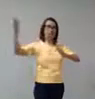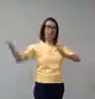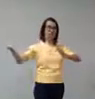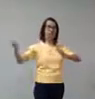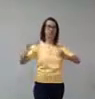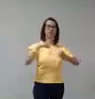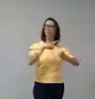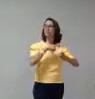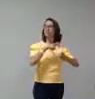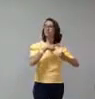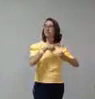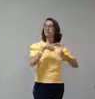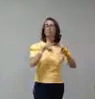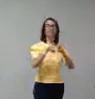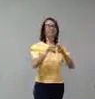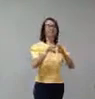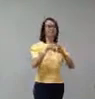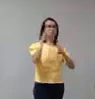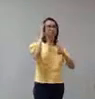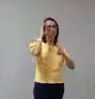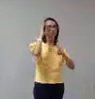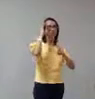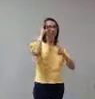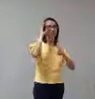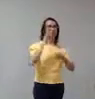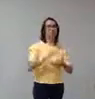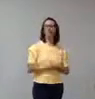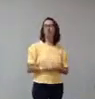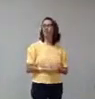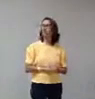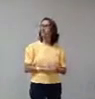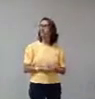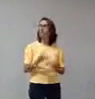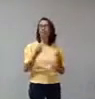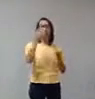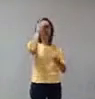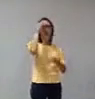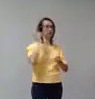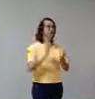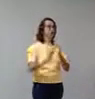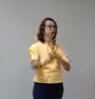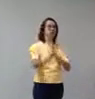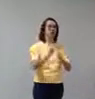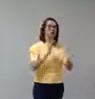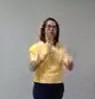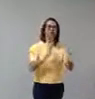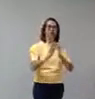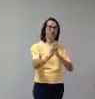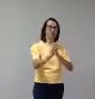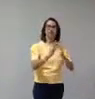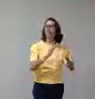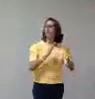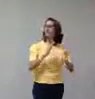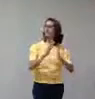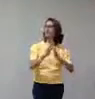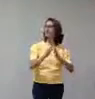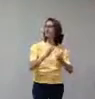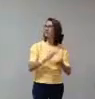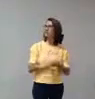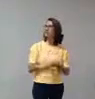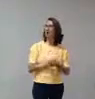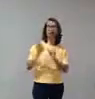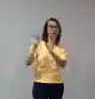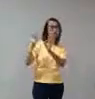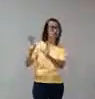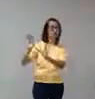esse saguão também. Quando tinha eventos grandes, então, muita gente passava. E eu deixava, então, lá